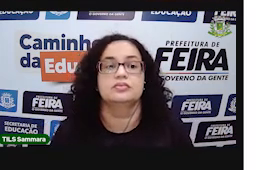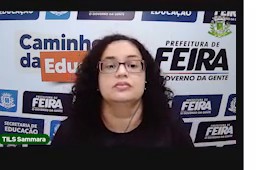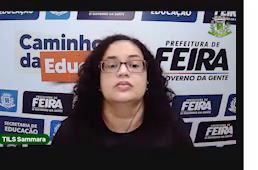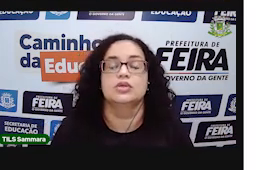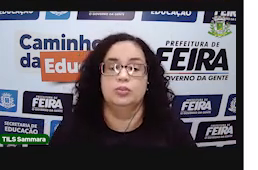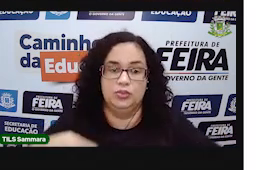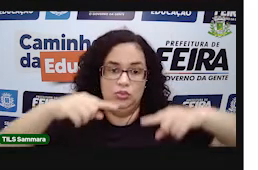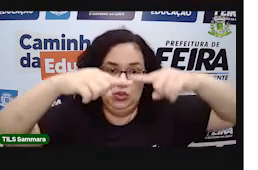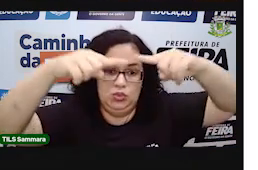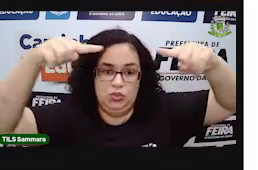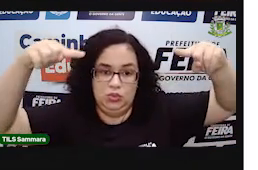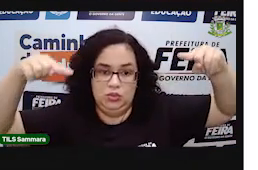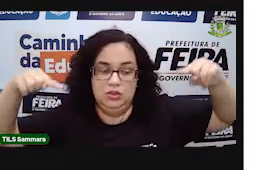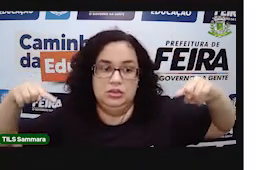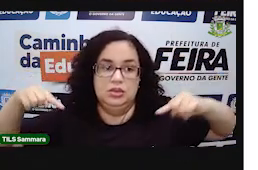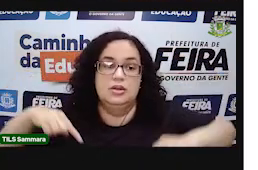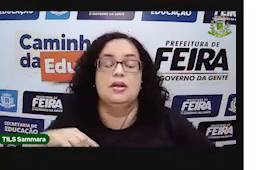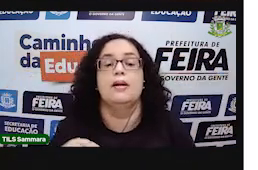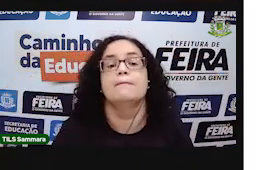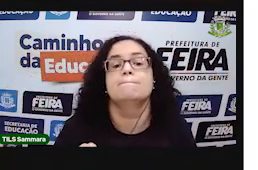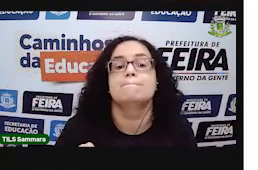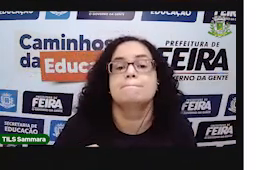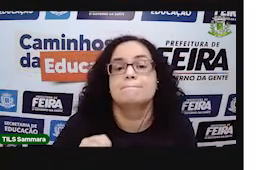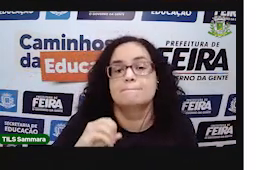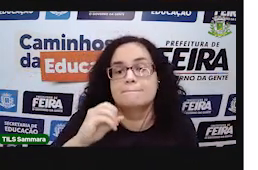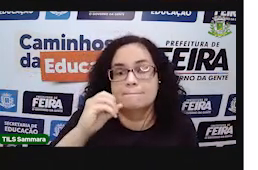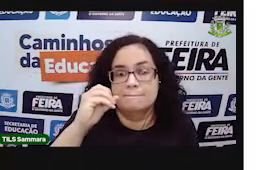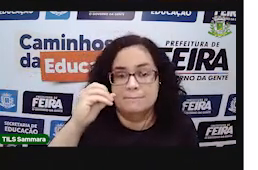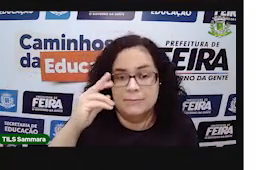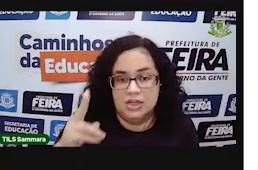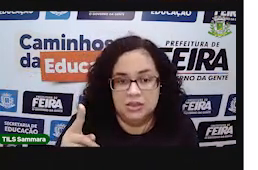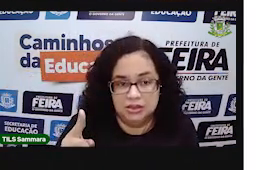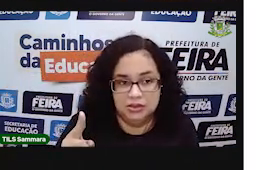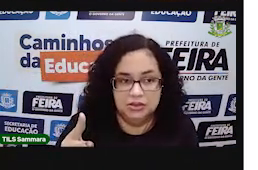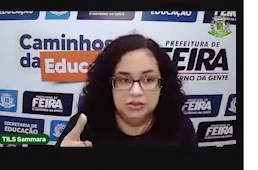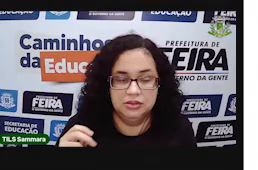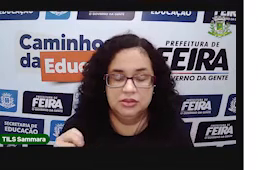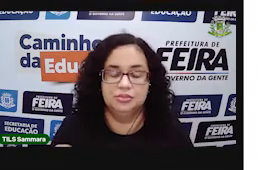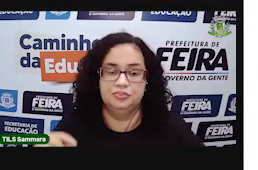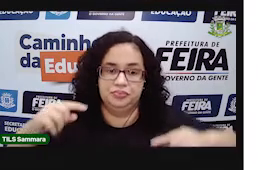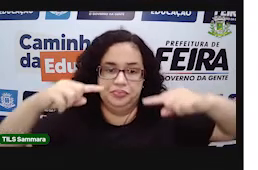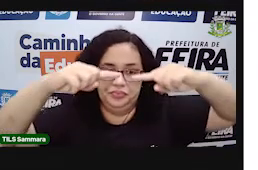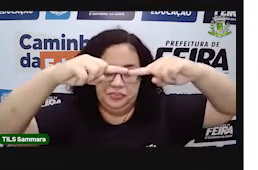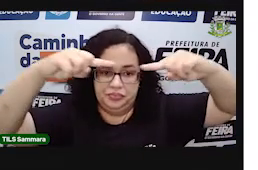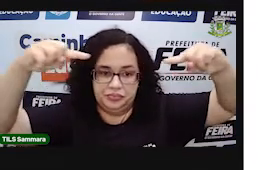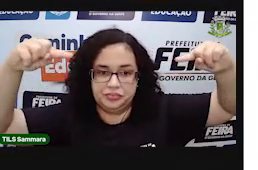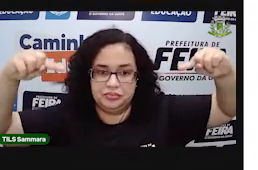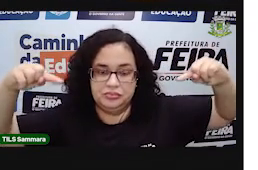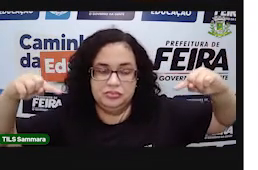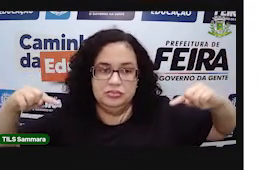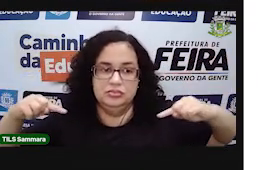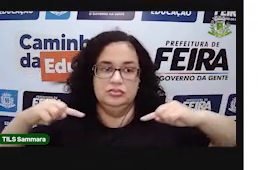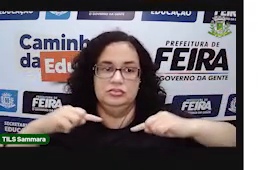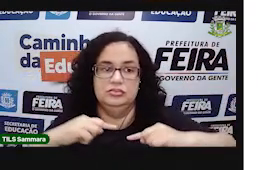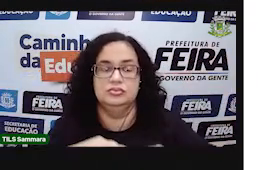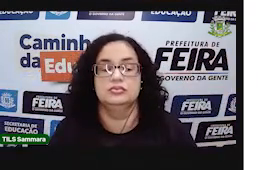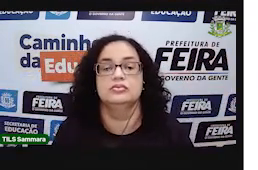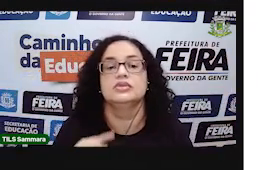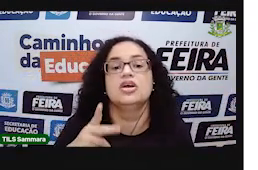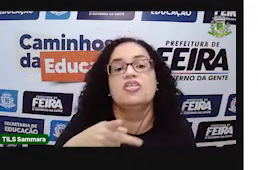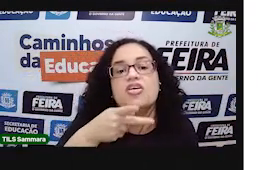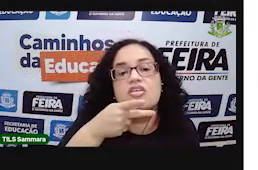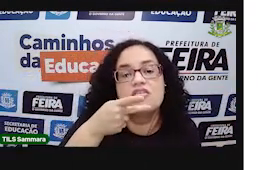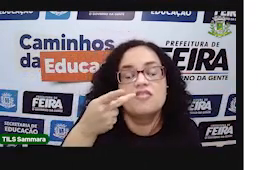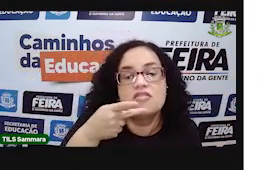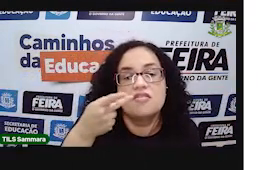cubo, a lateral do cubo é formada por quadrados. Mas quadrados são retângulos. Então, se as faces laterais